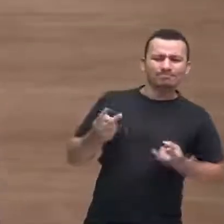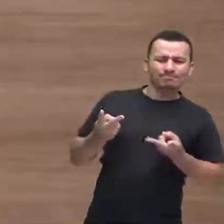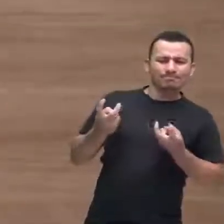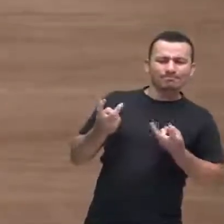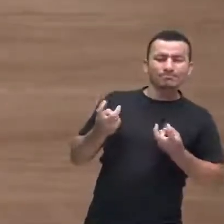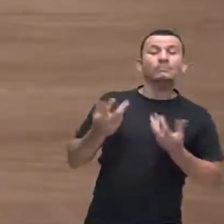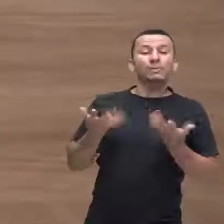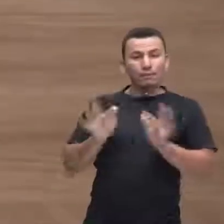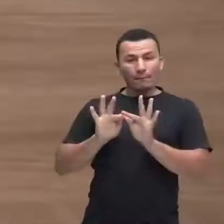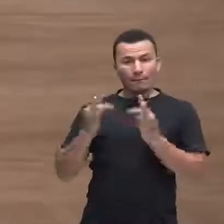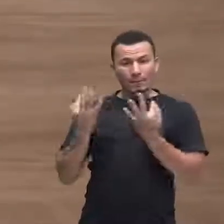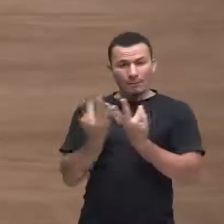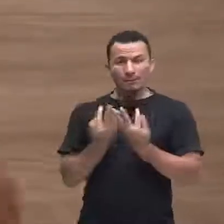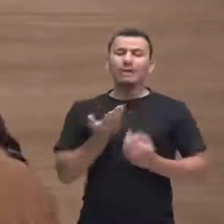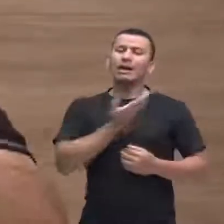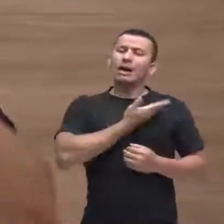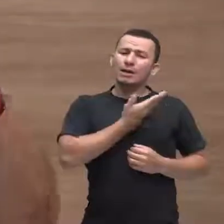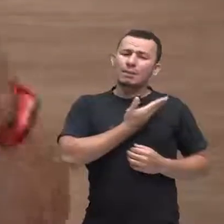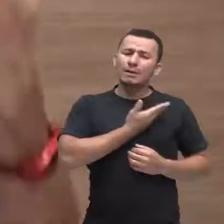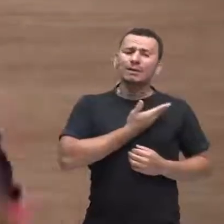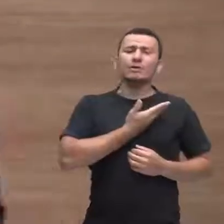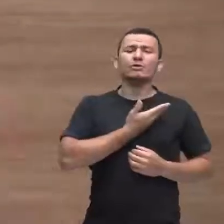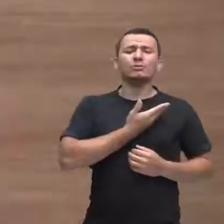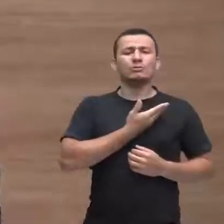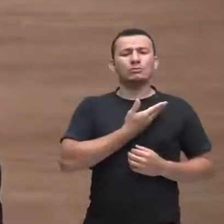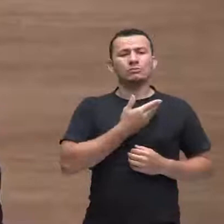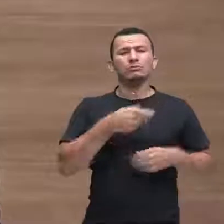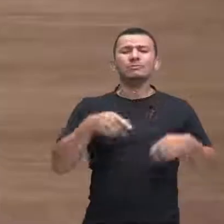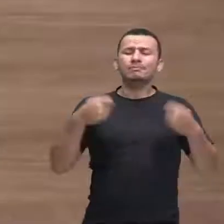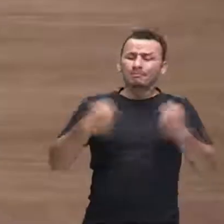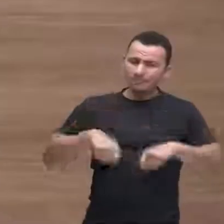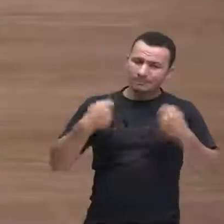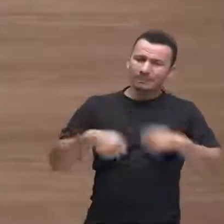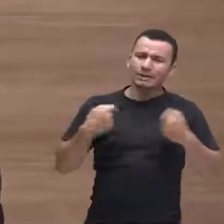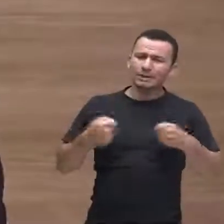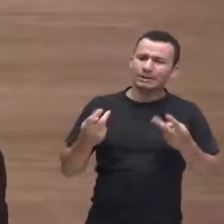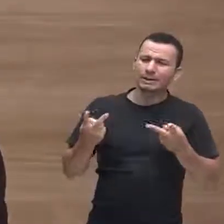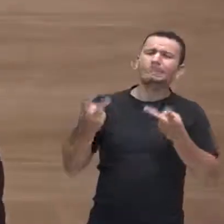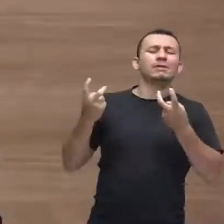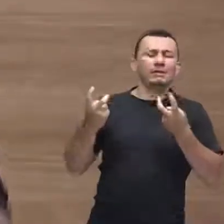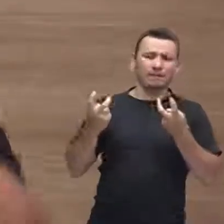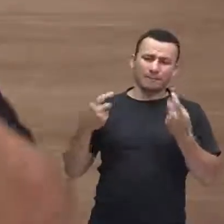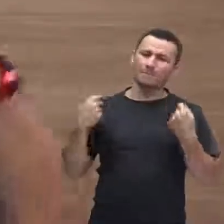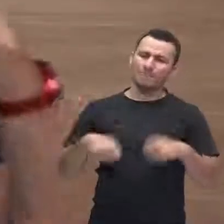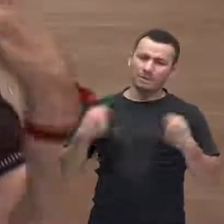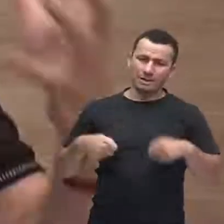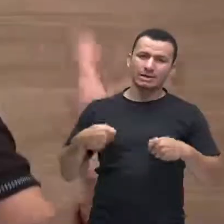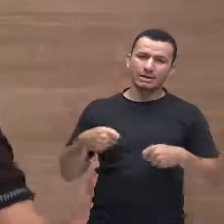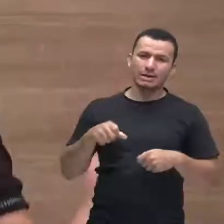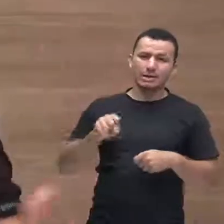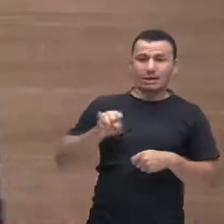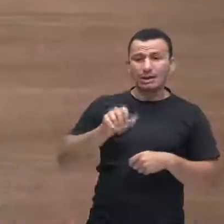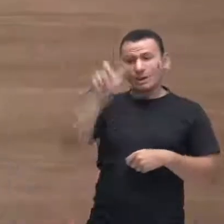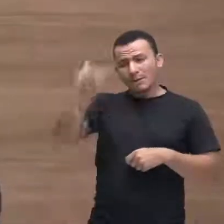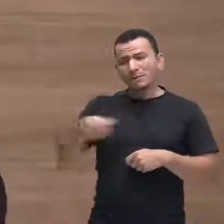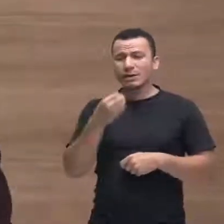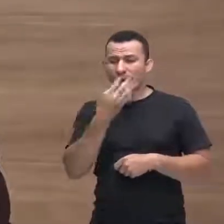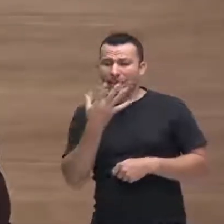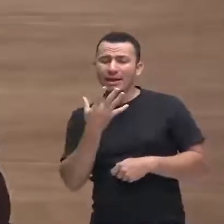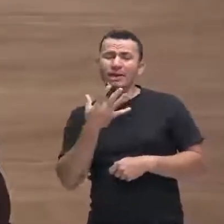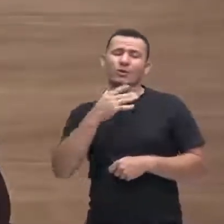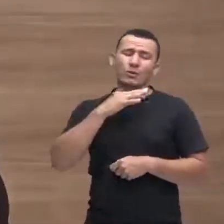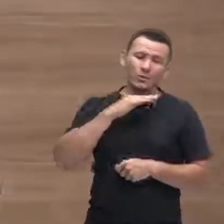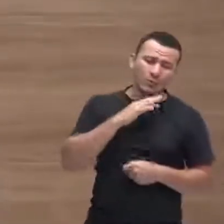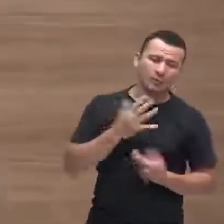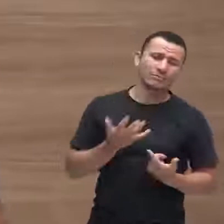família e os amigos e de vocês para os amigos de vocês é tão necessário é tão importante